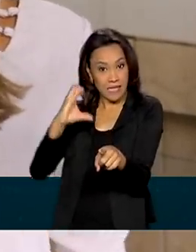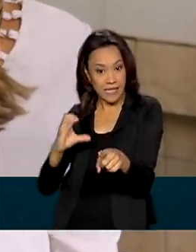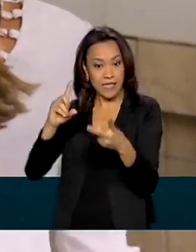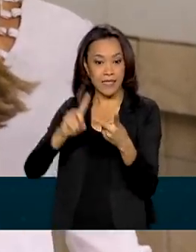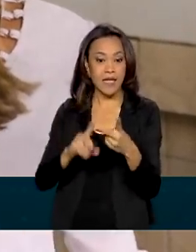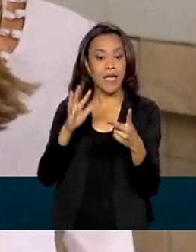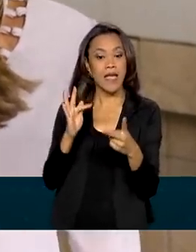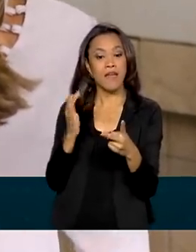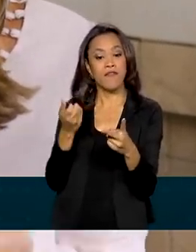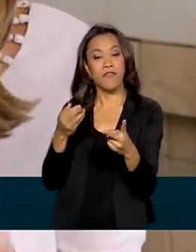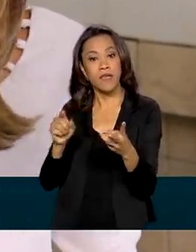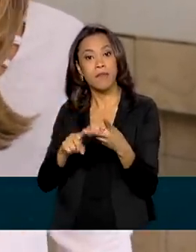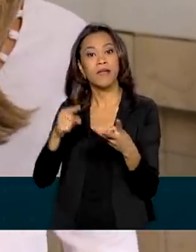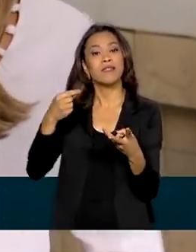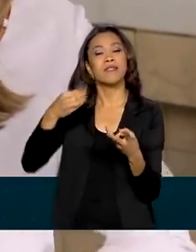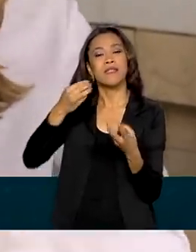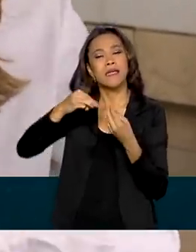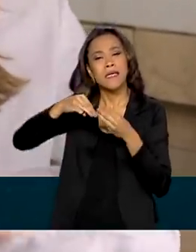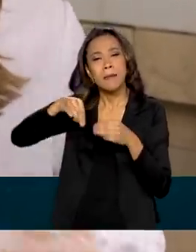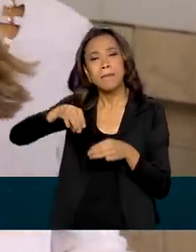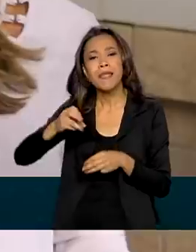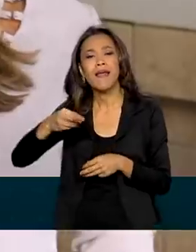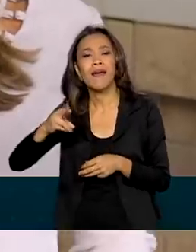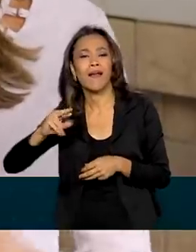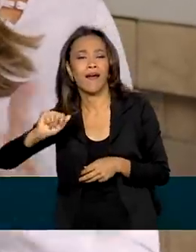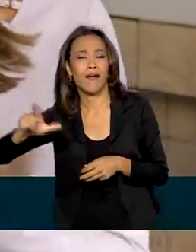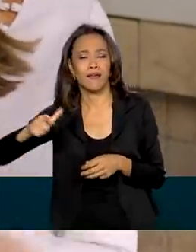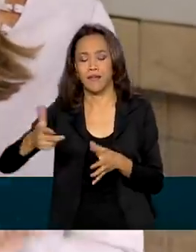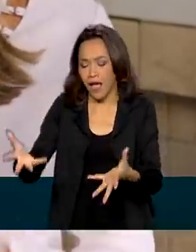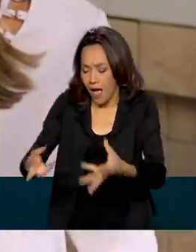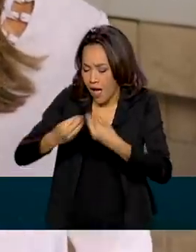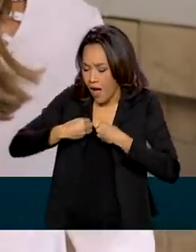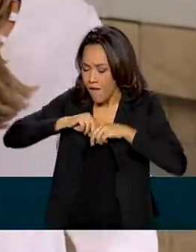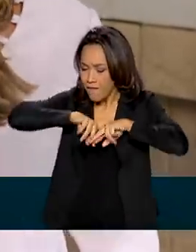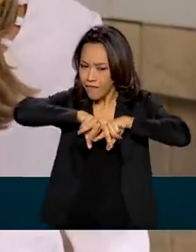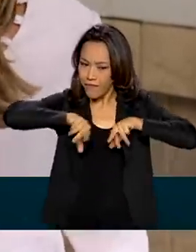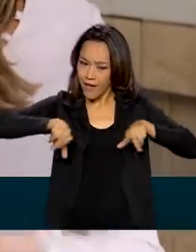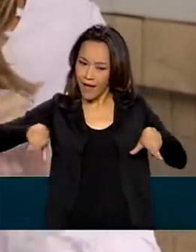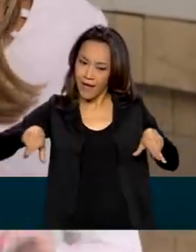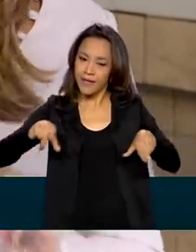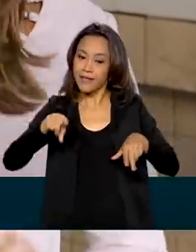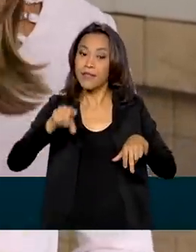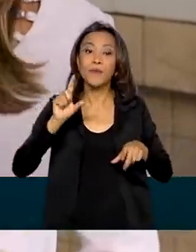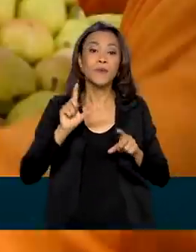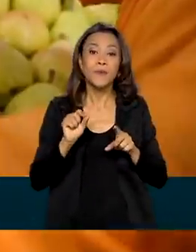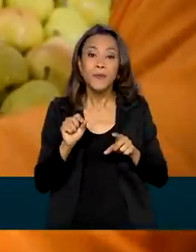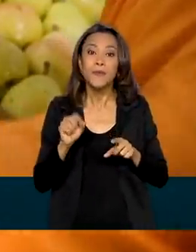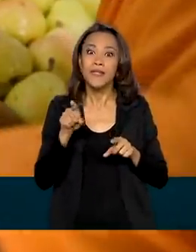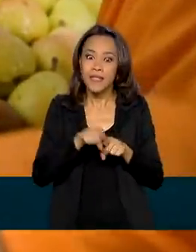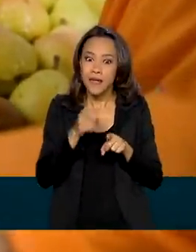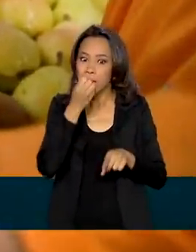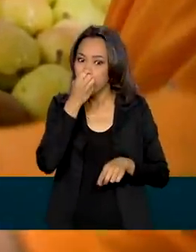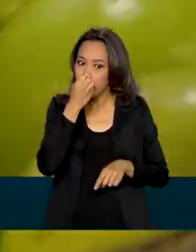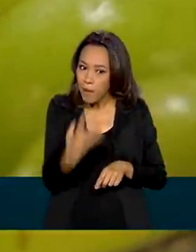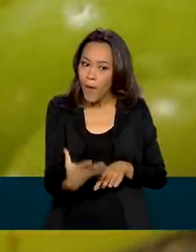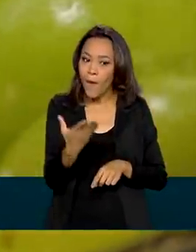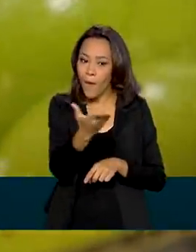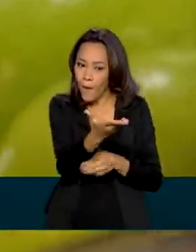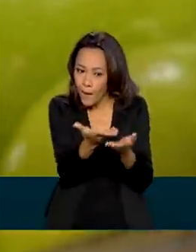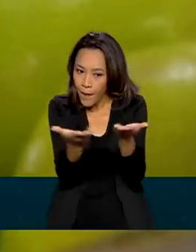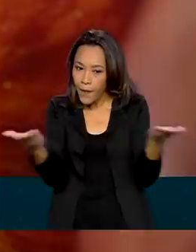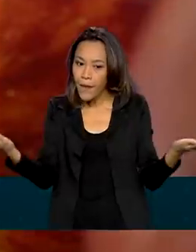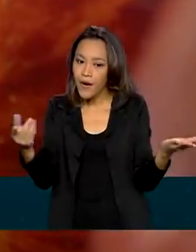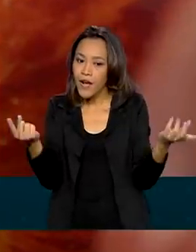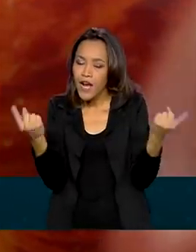fibras e minerais. Os benefícios são inúmeros. Entre eles, o poder antioxidante da maçã, que